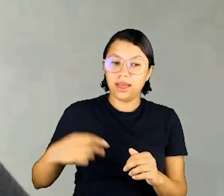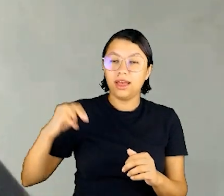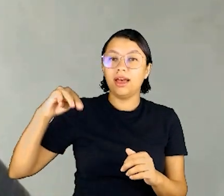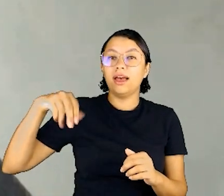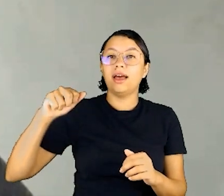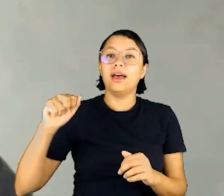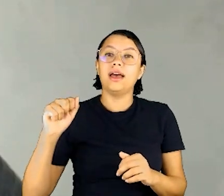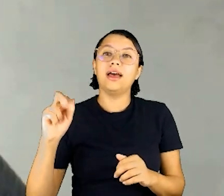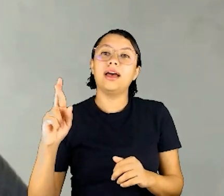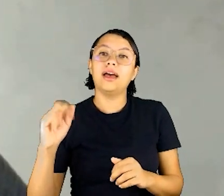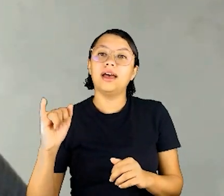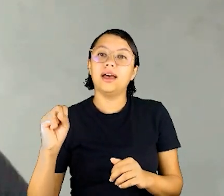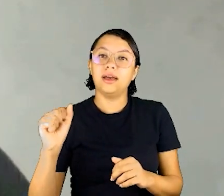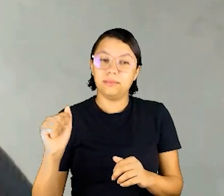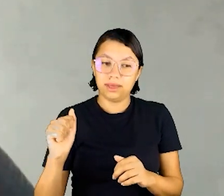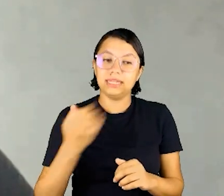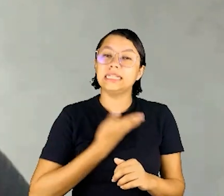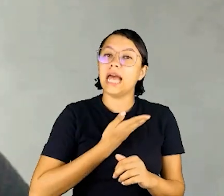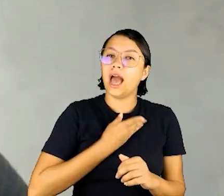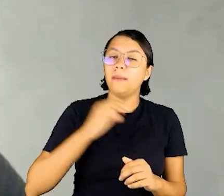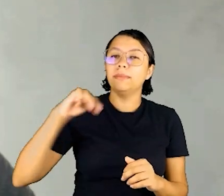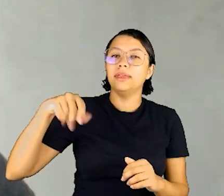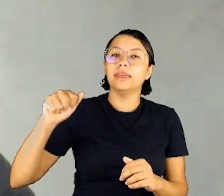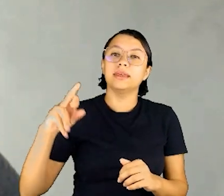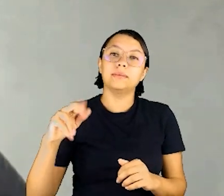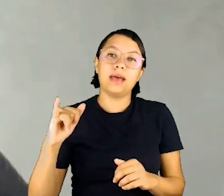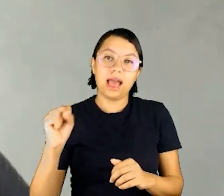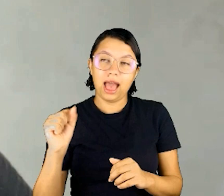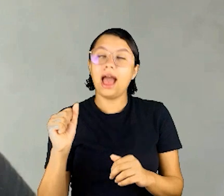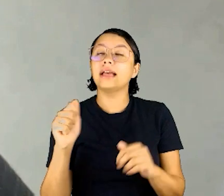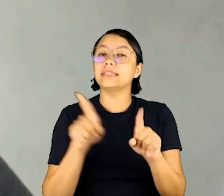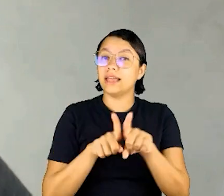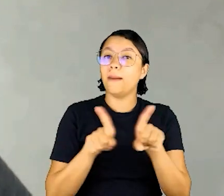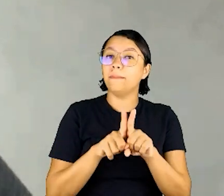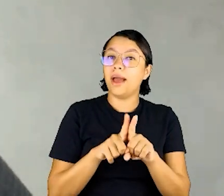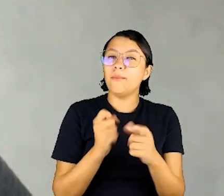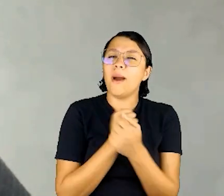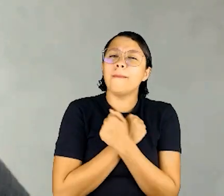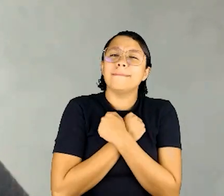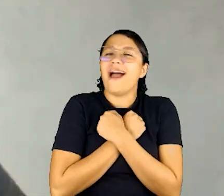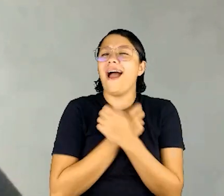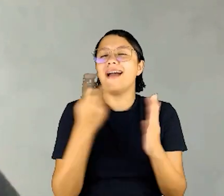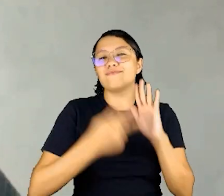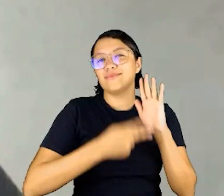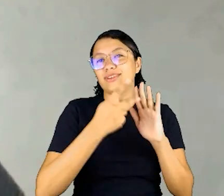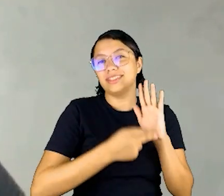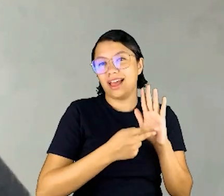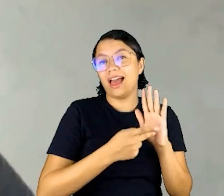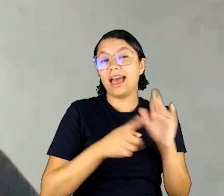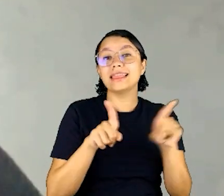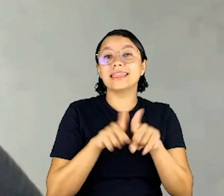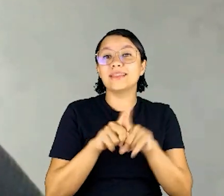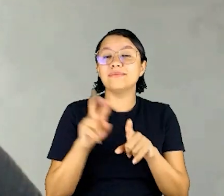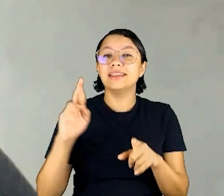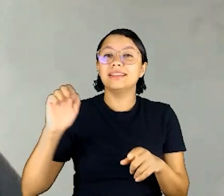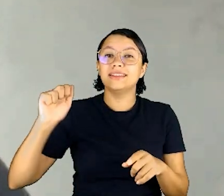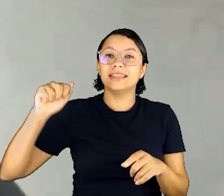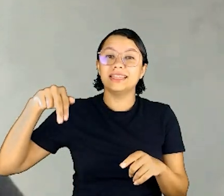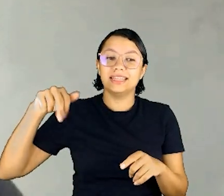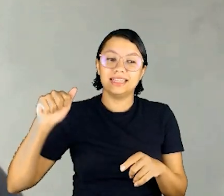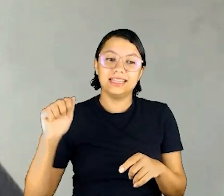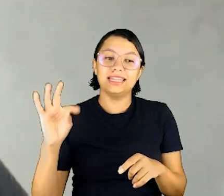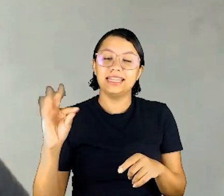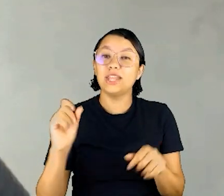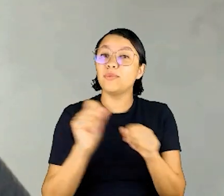Presidente, doutora Marisa Santos, e da colega Marisa Cúcio, por abraçarem esse projeto, e do colega Renato